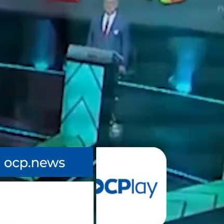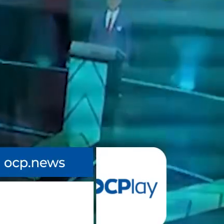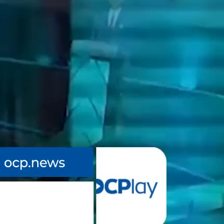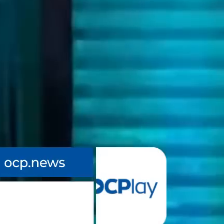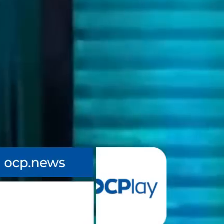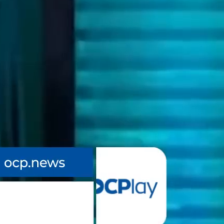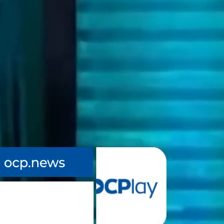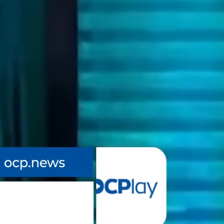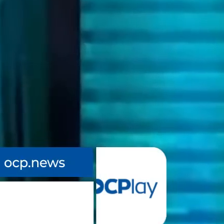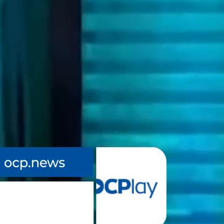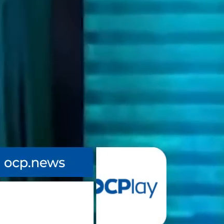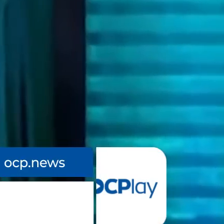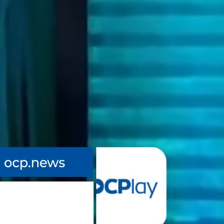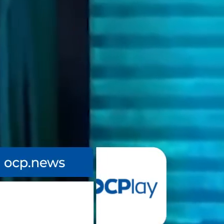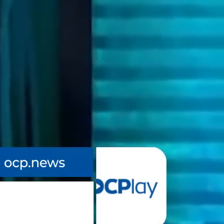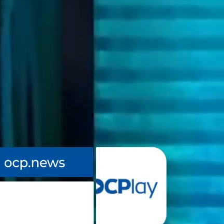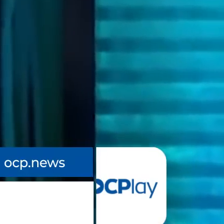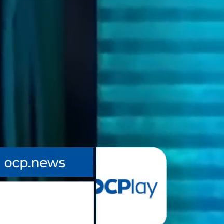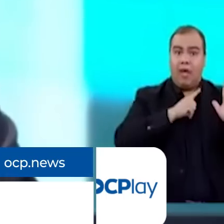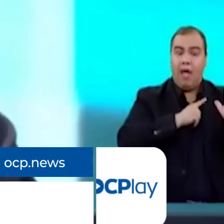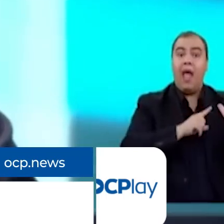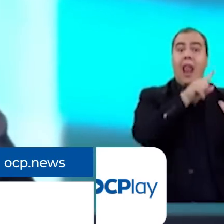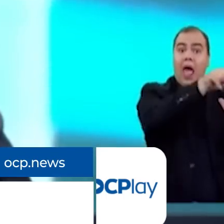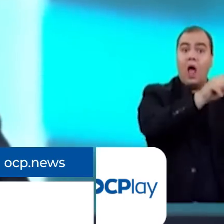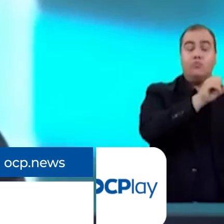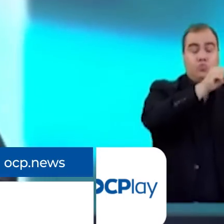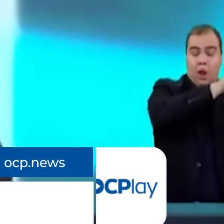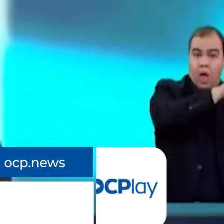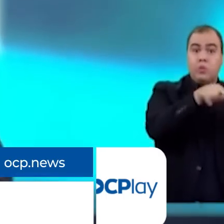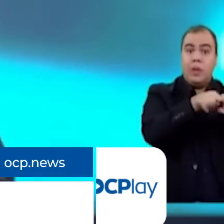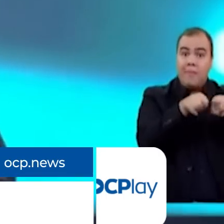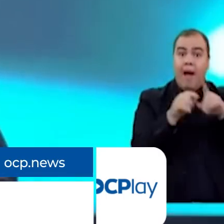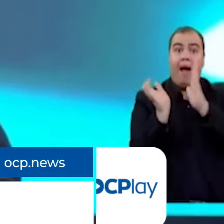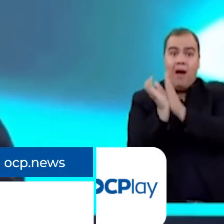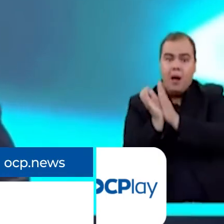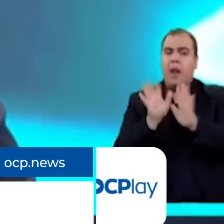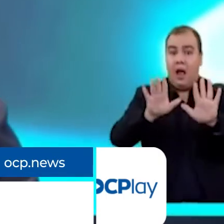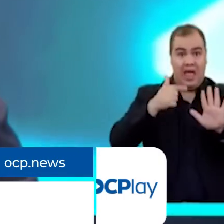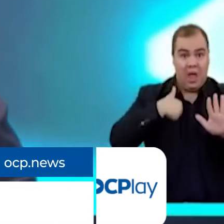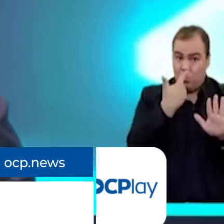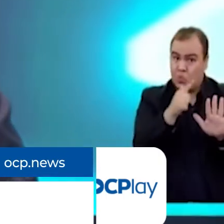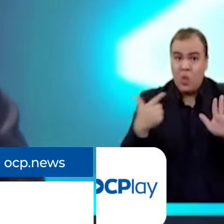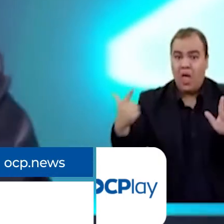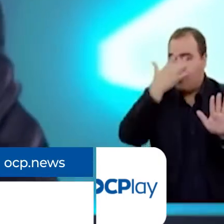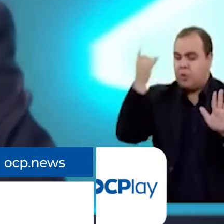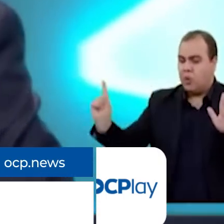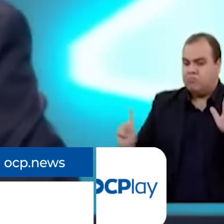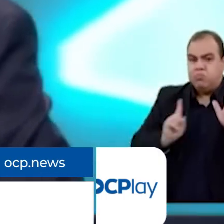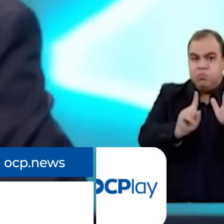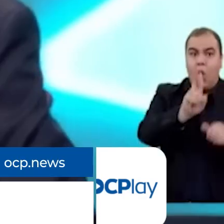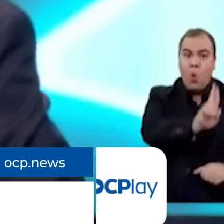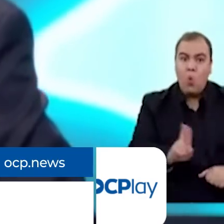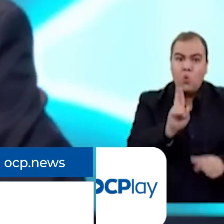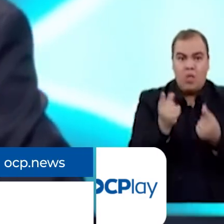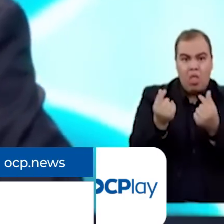realizam nesta sexta-feira, a partir das 21h30, uma entrevista com o candidato à reeleição Jair Bolsonaro. O evento,